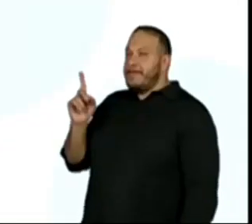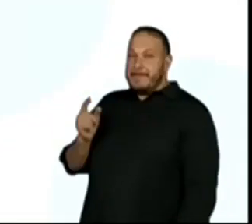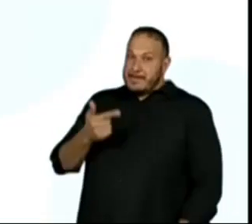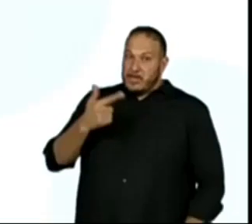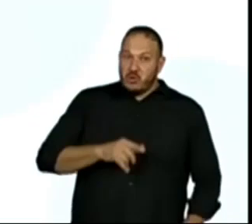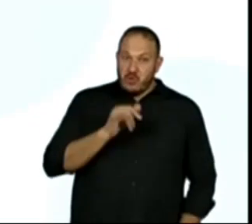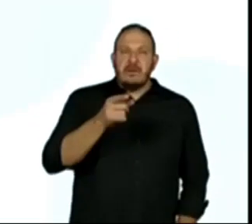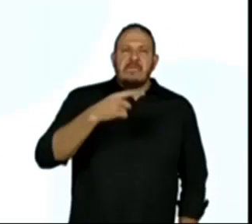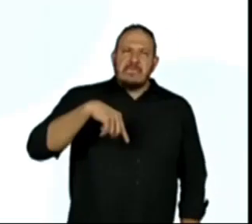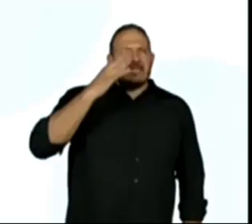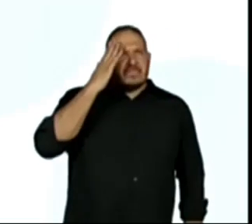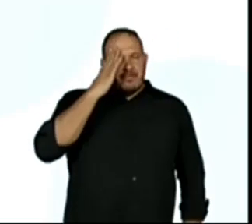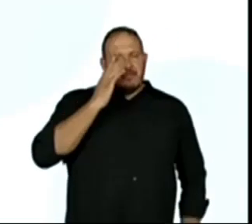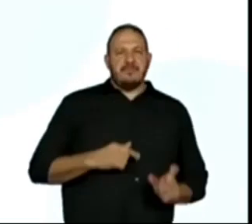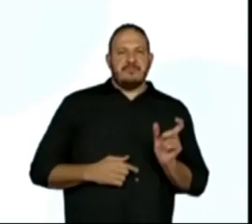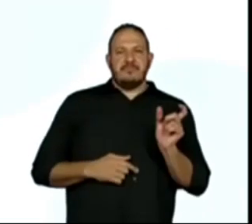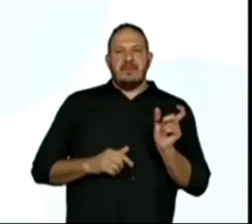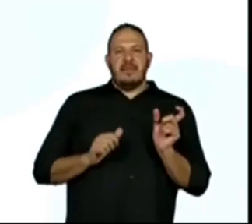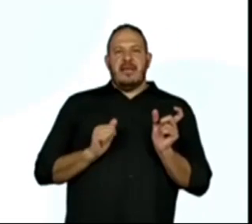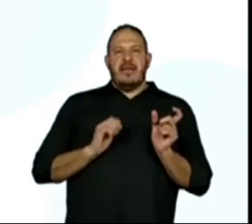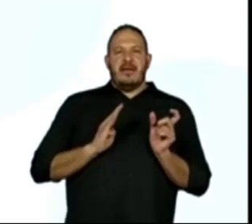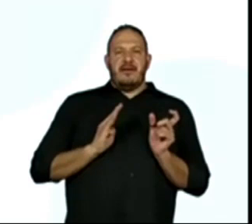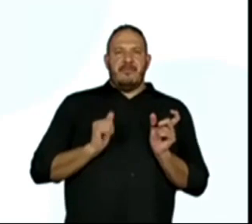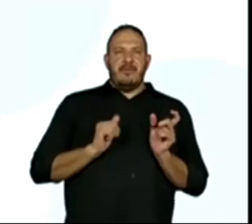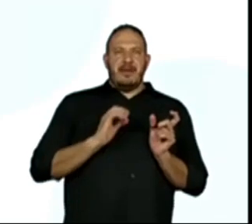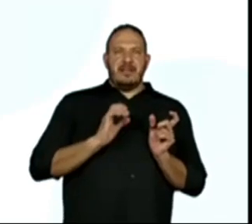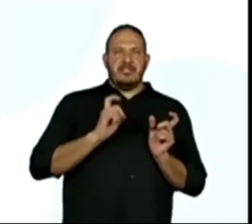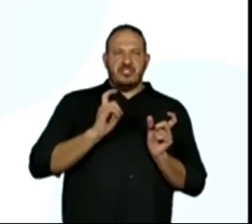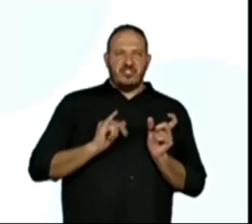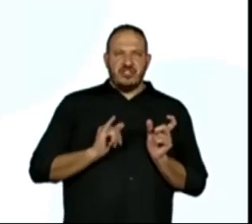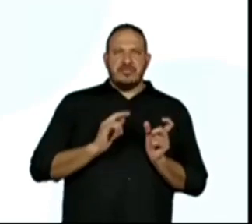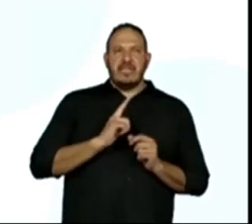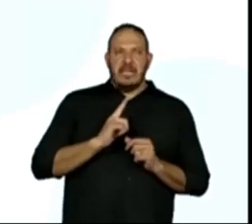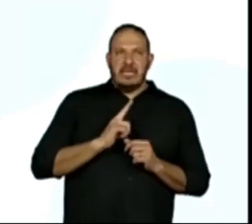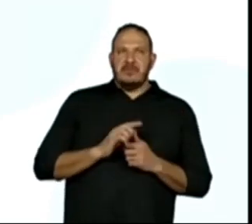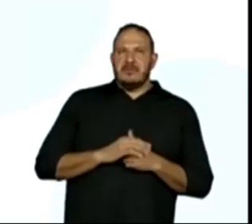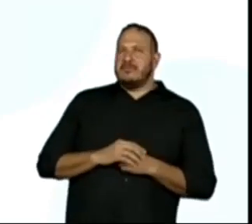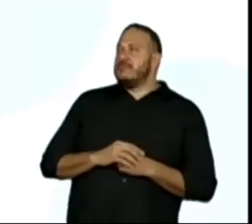Então, a gente sabe que abacaxi está a mais. No título,